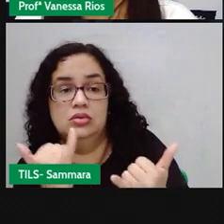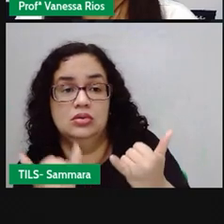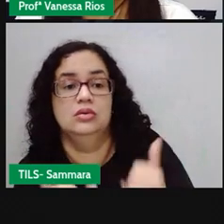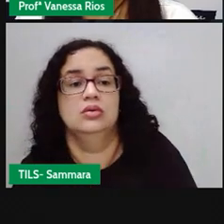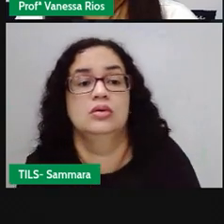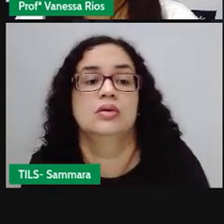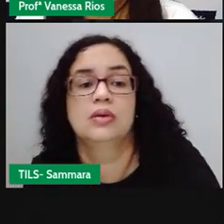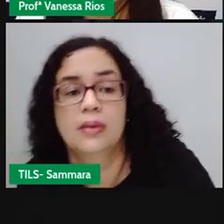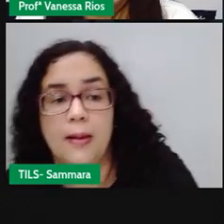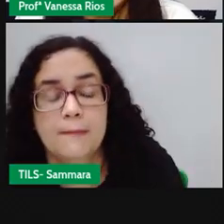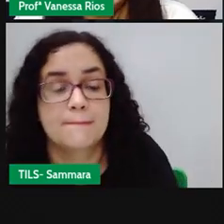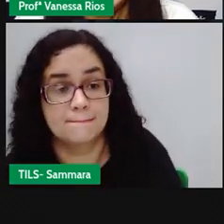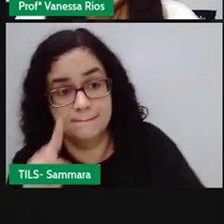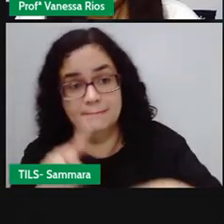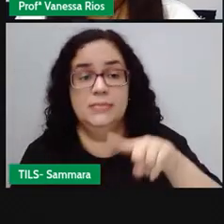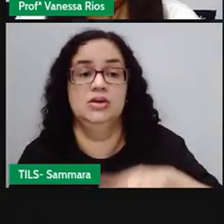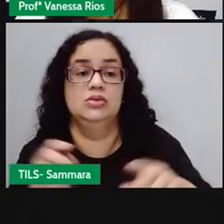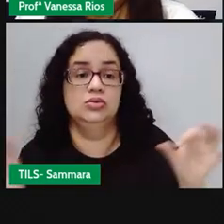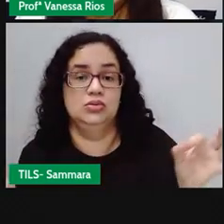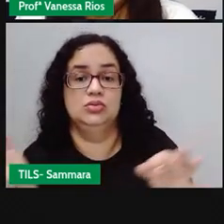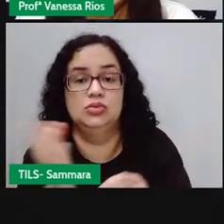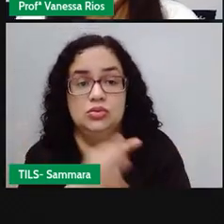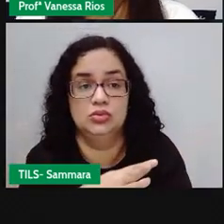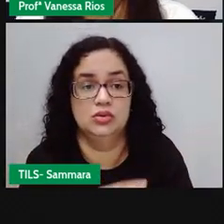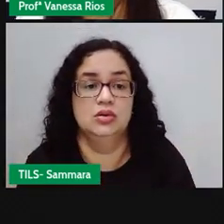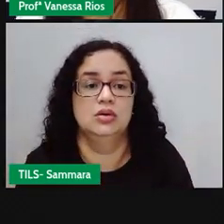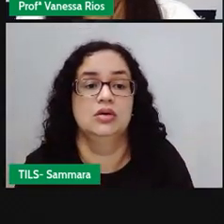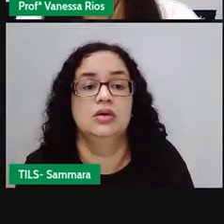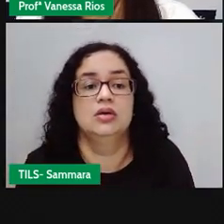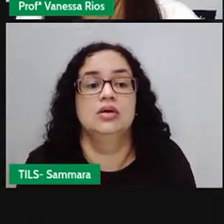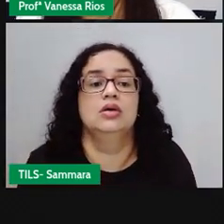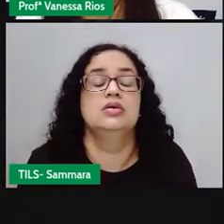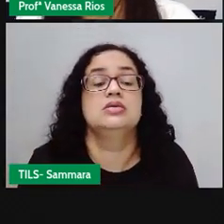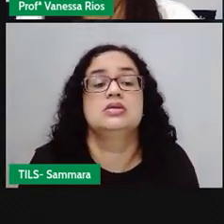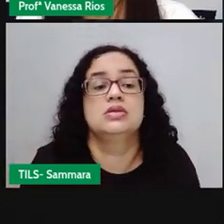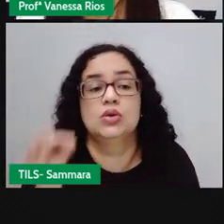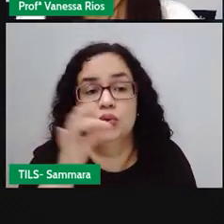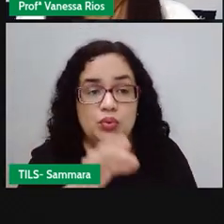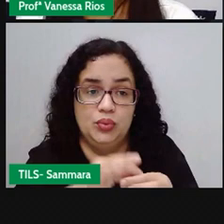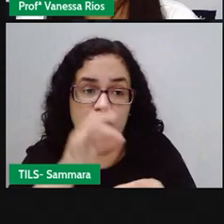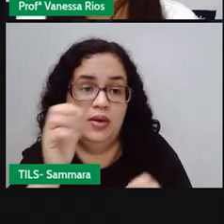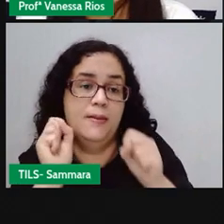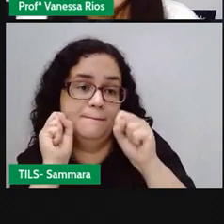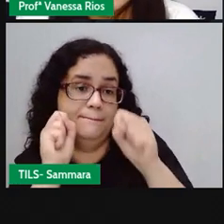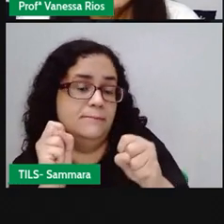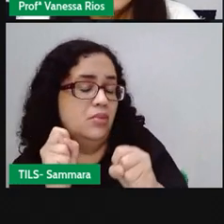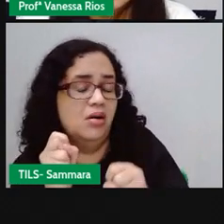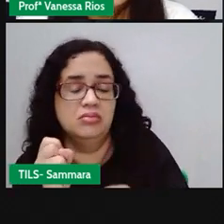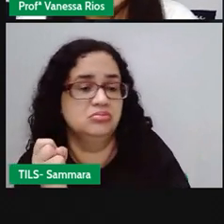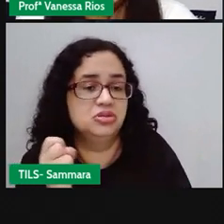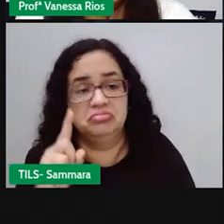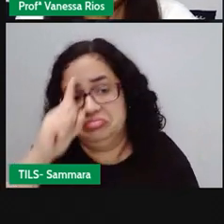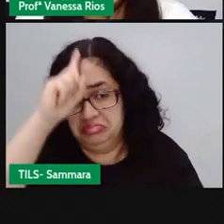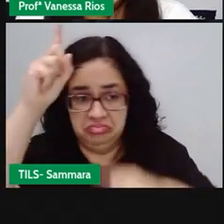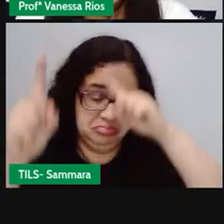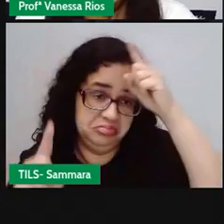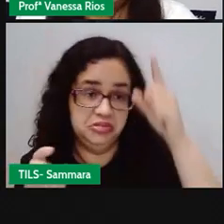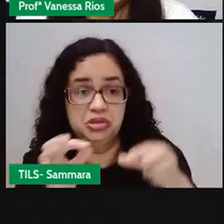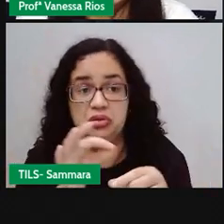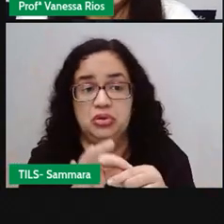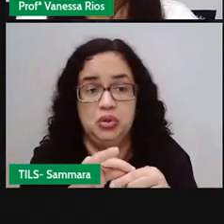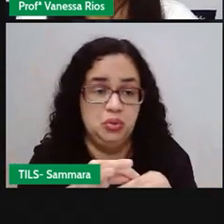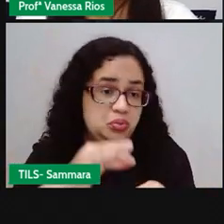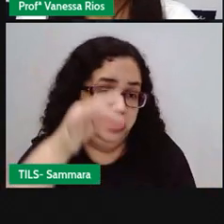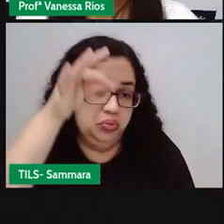é algum material pronto. Mas o canudinho, para fazer as bolhas de sabão, você pode improvisar. Pode usar um canudo